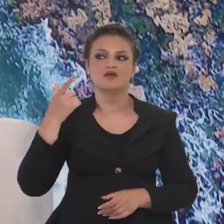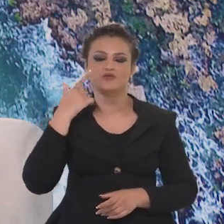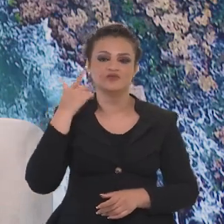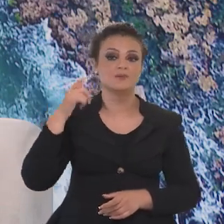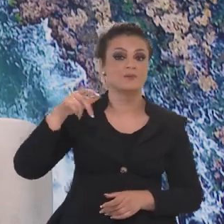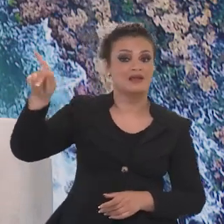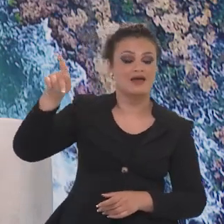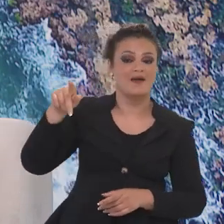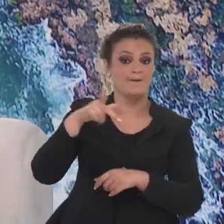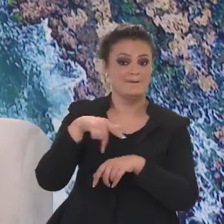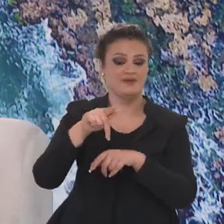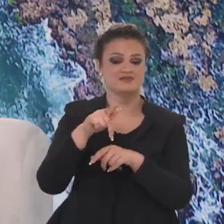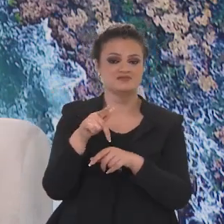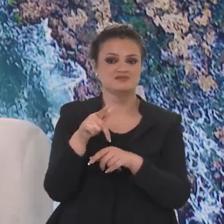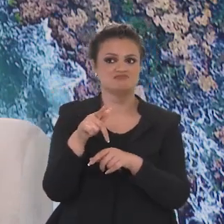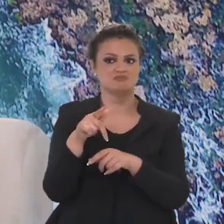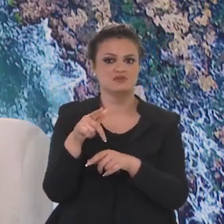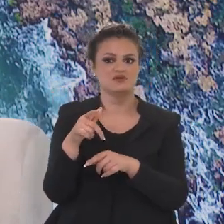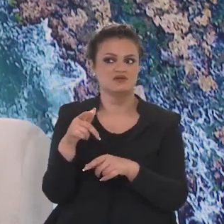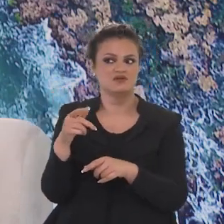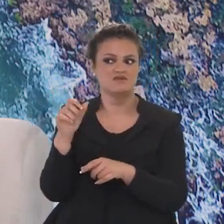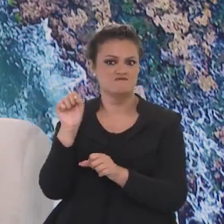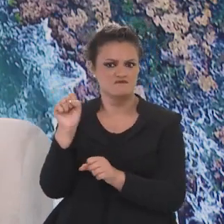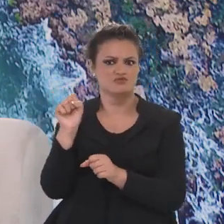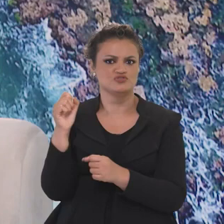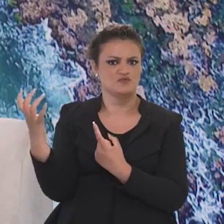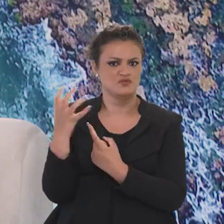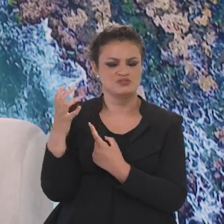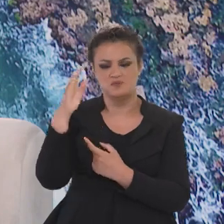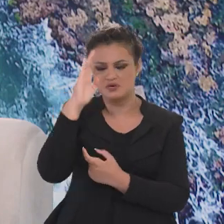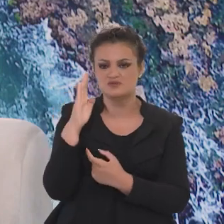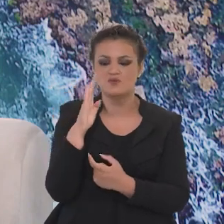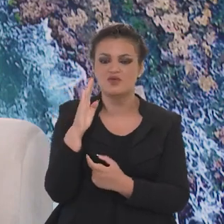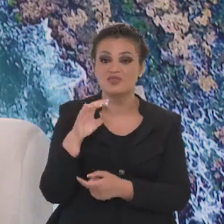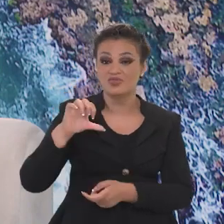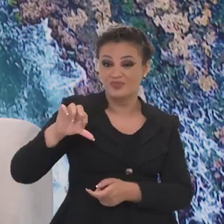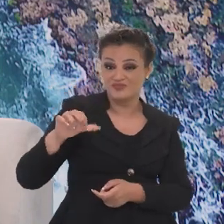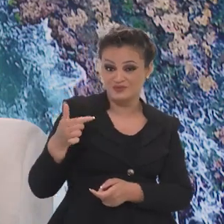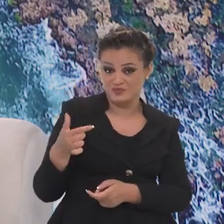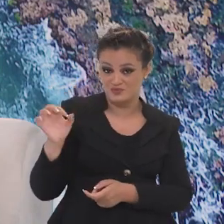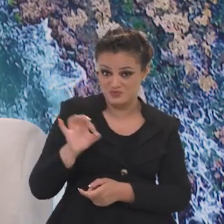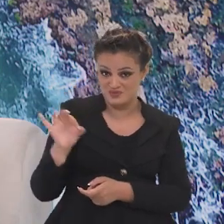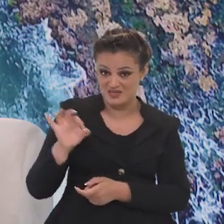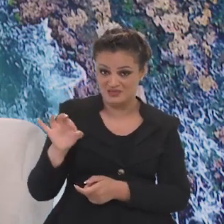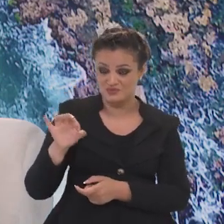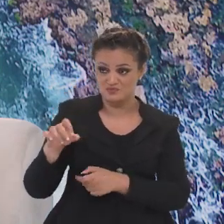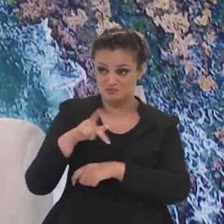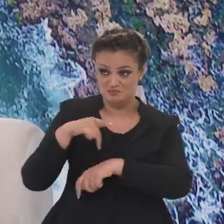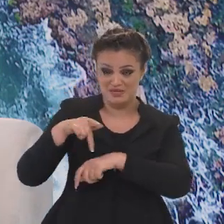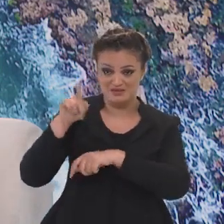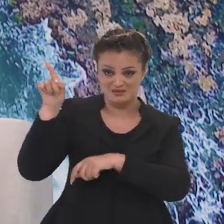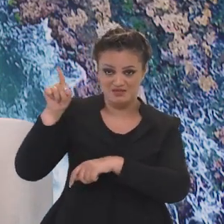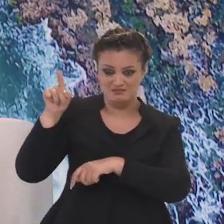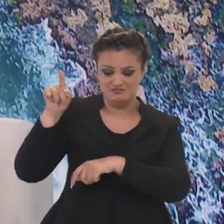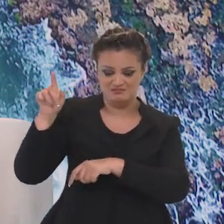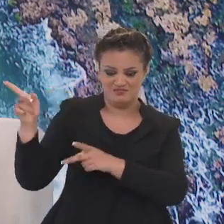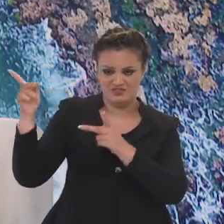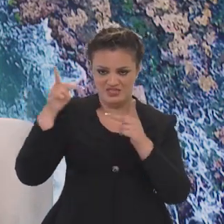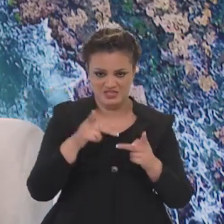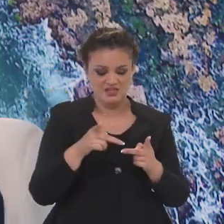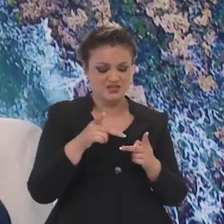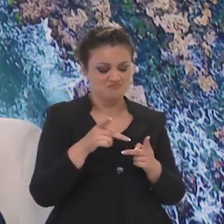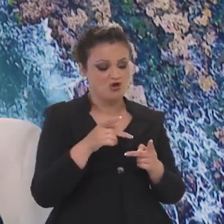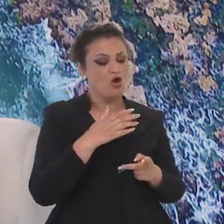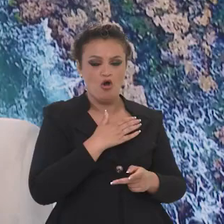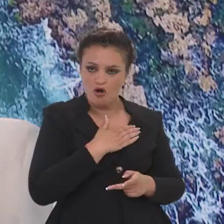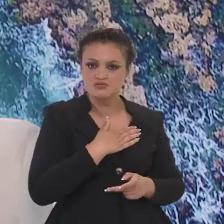importante? Portugal é um país emissor muito forte para o Brasil. 92% dos portugueses que visitaram o Brasil